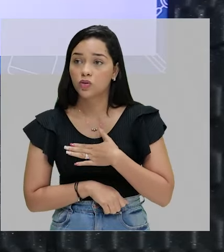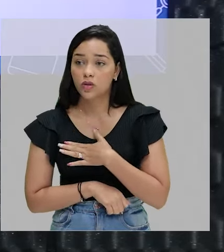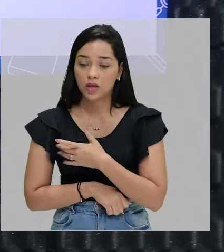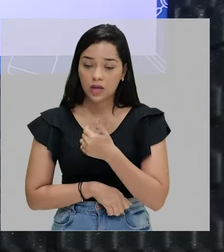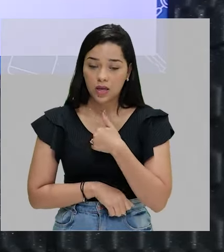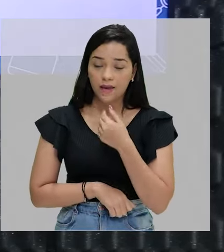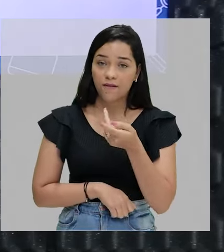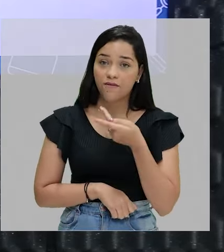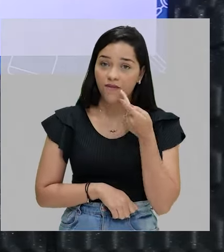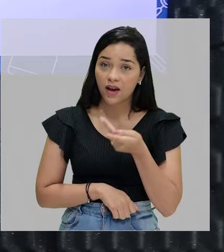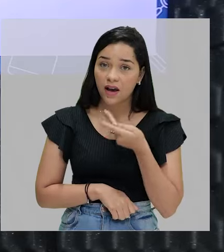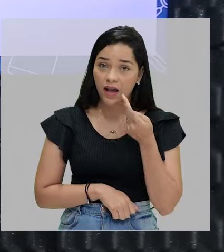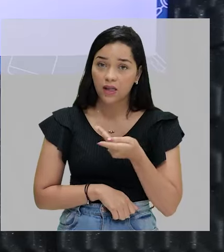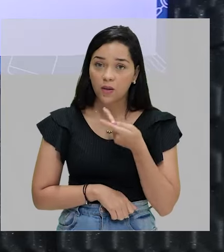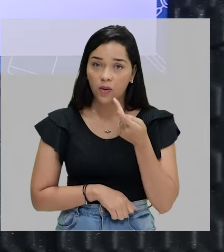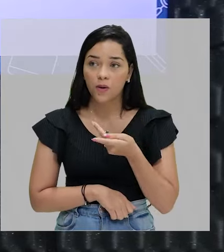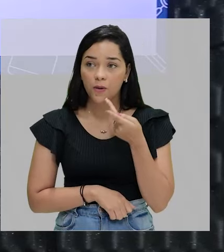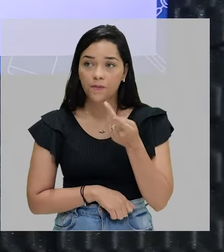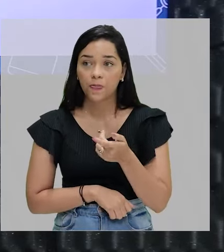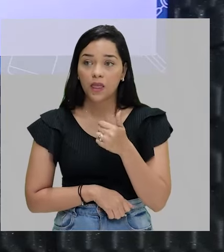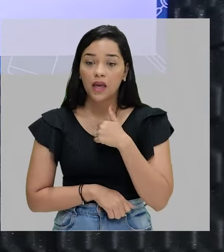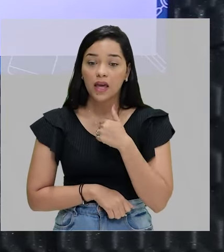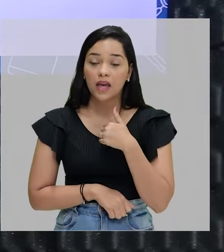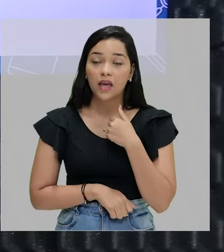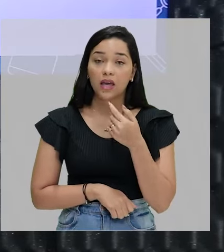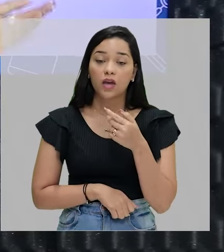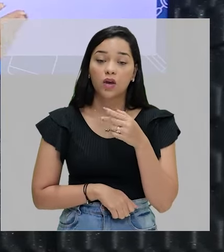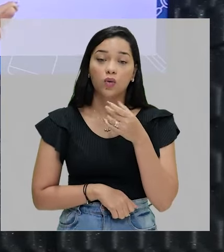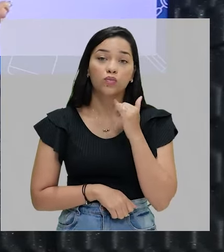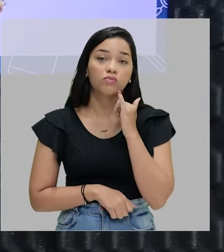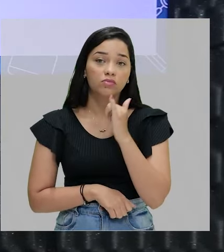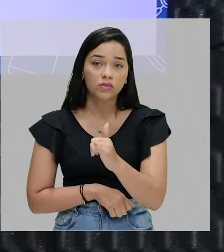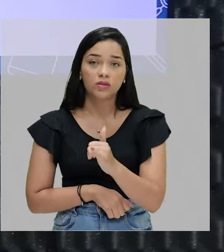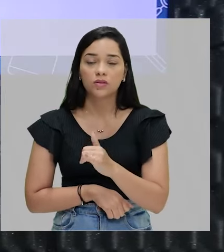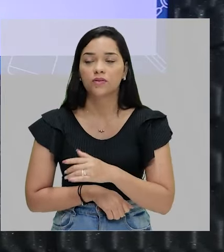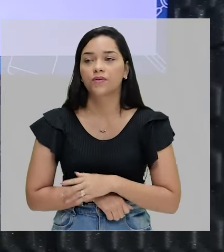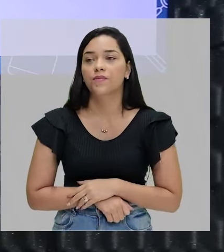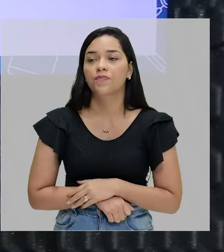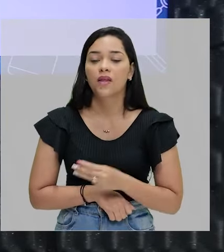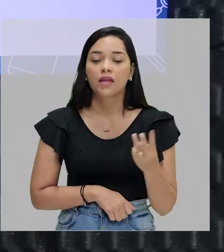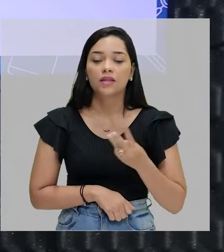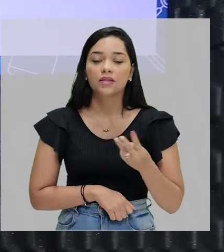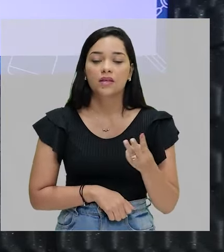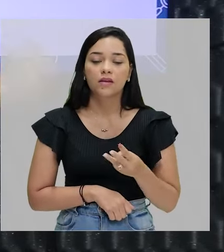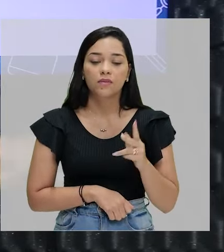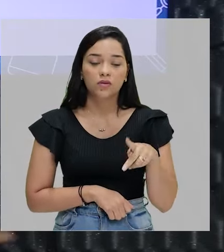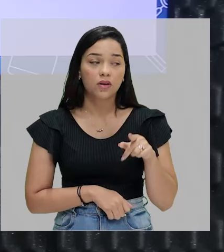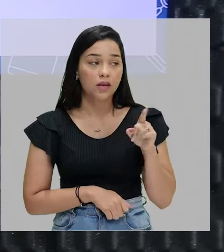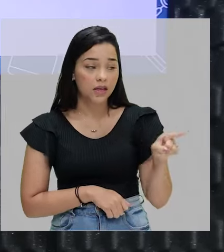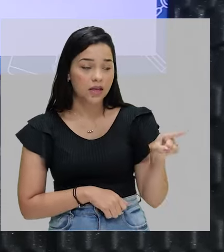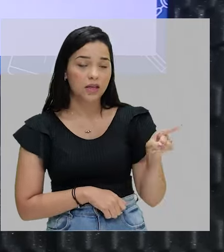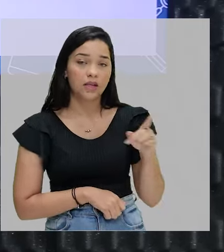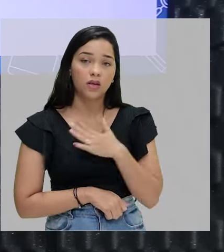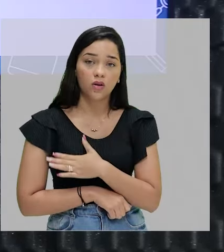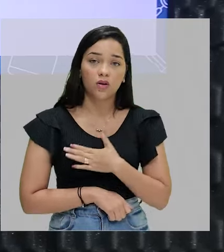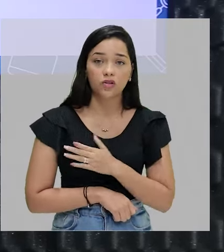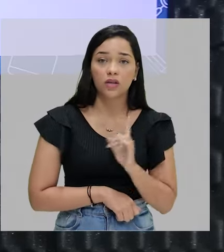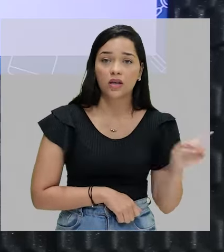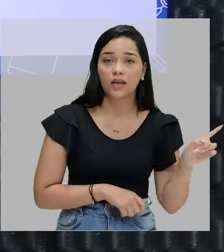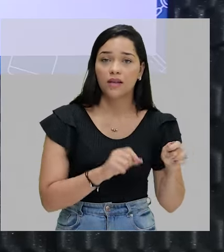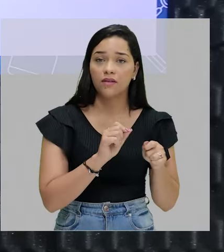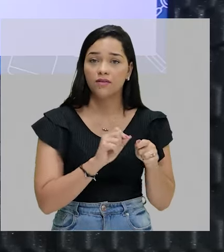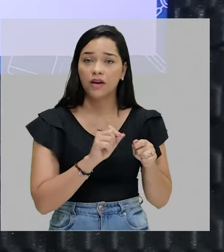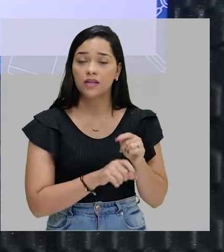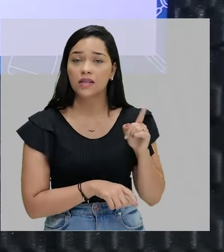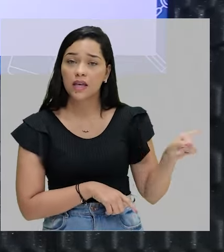Eu falo. Eu digo. Tá bom? Terceira pessoa, ele gosta, ele faz, ele diz.